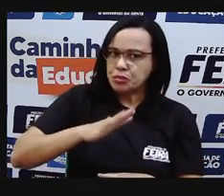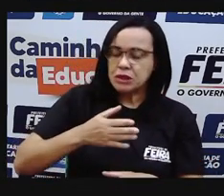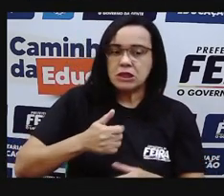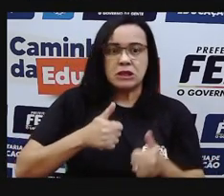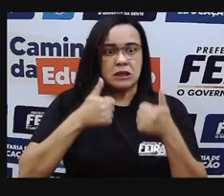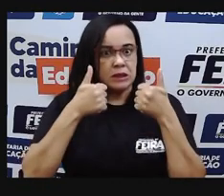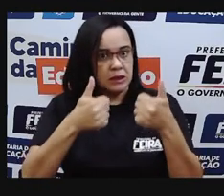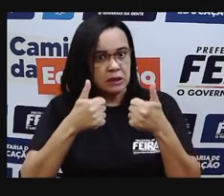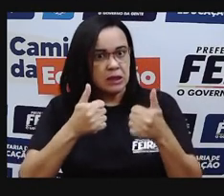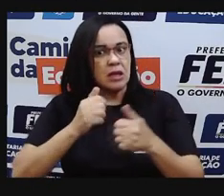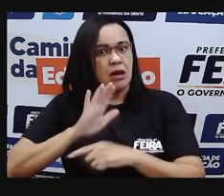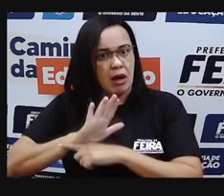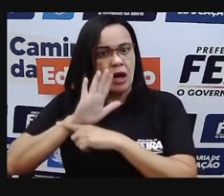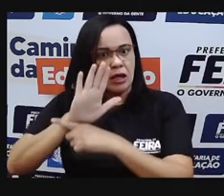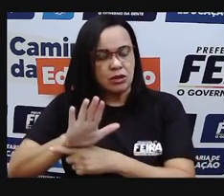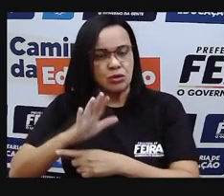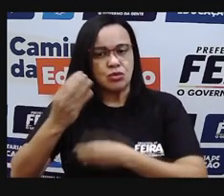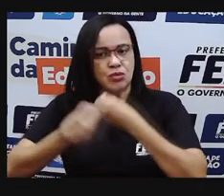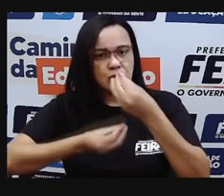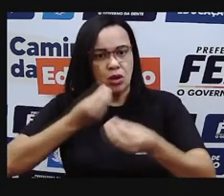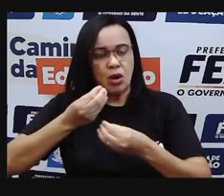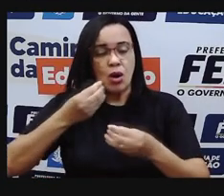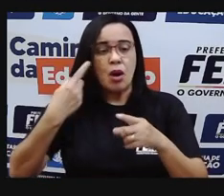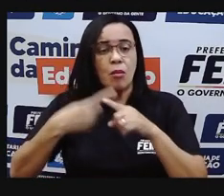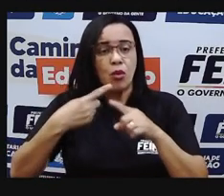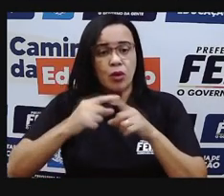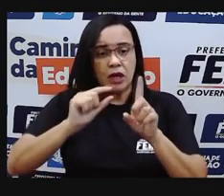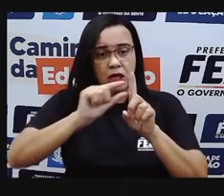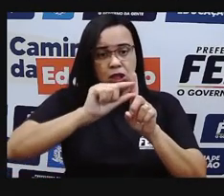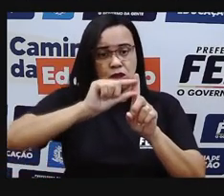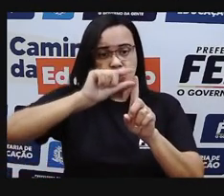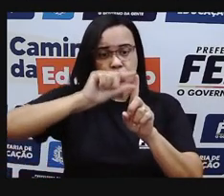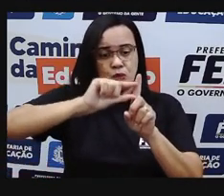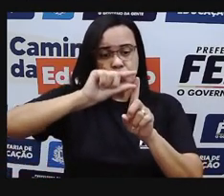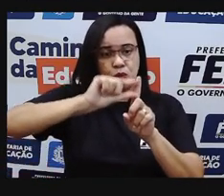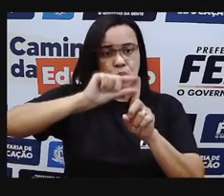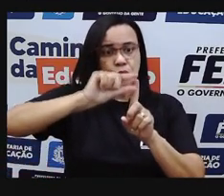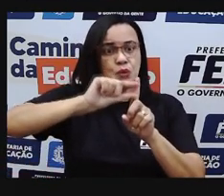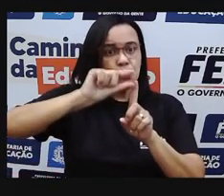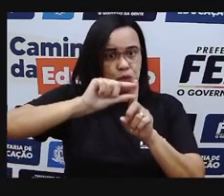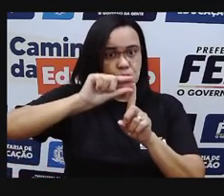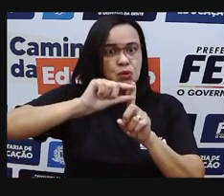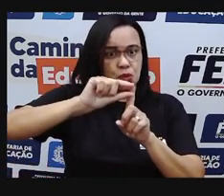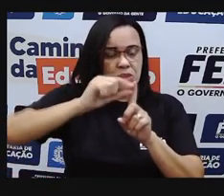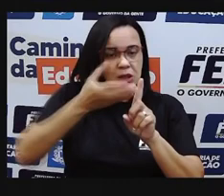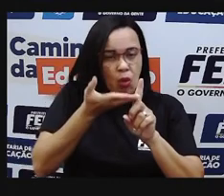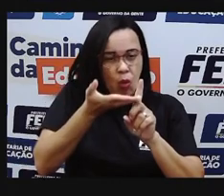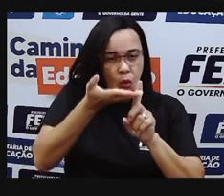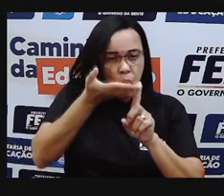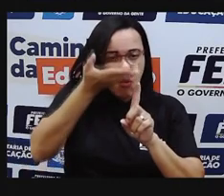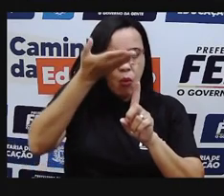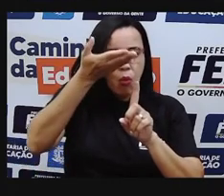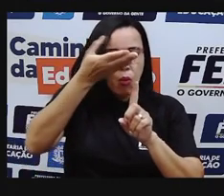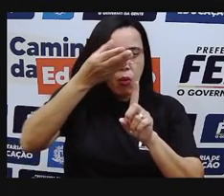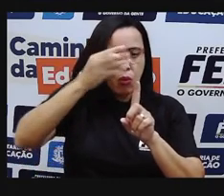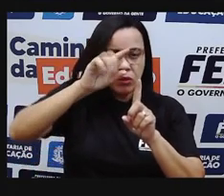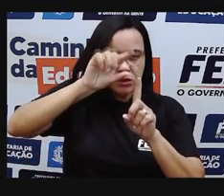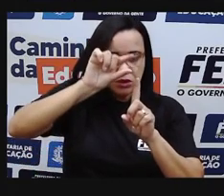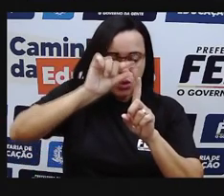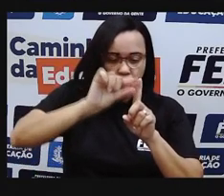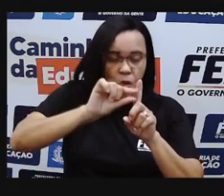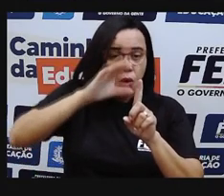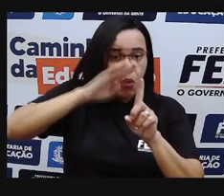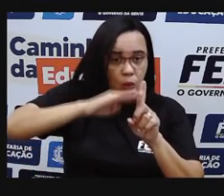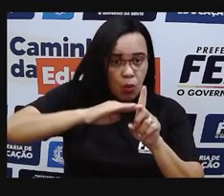aquecimento no nosso planeta, tá? Senão nós seríamos um planeta congelado, né, frio, com baixíssimas temperaturas.